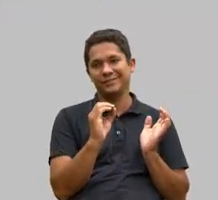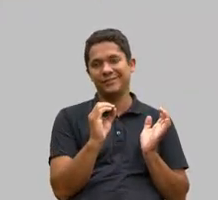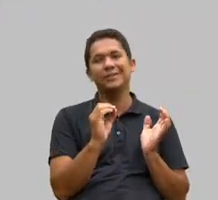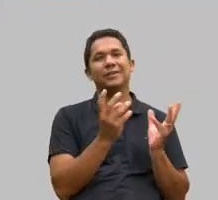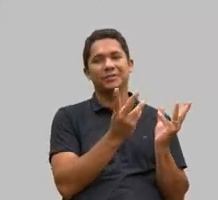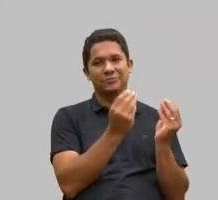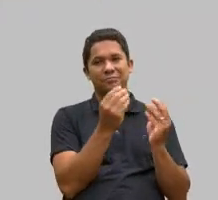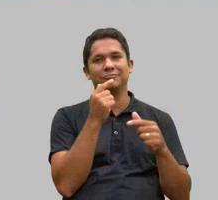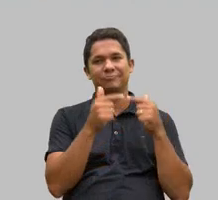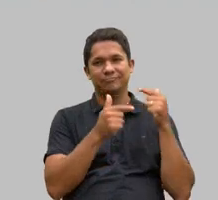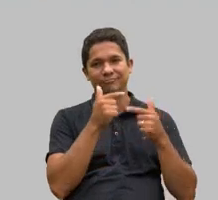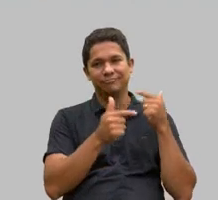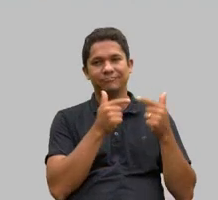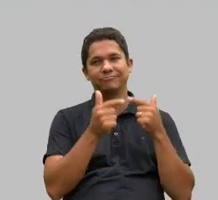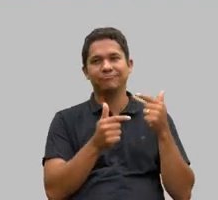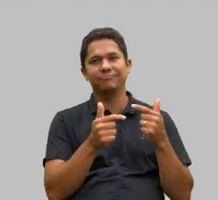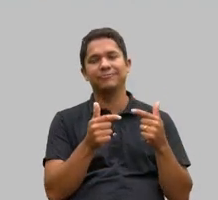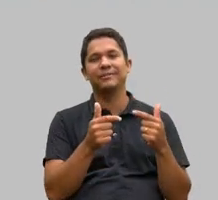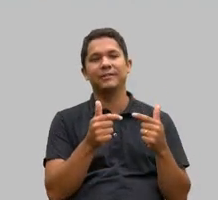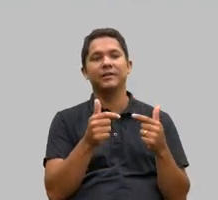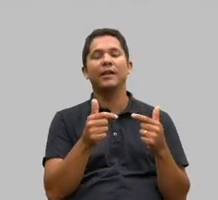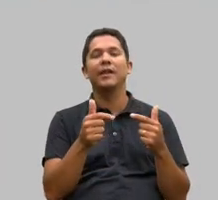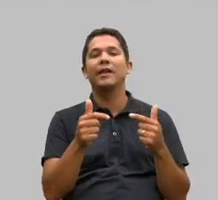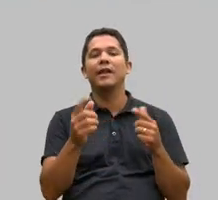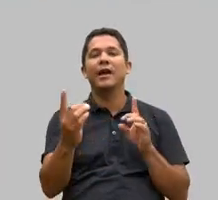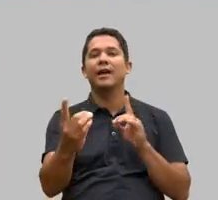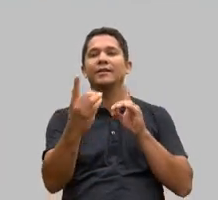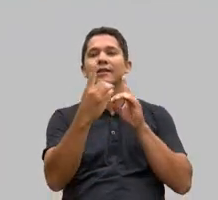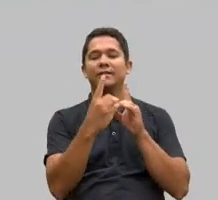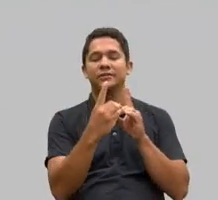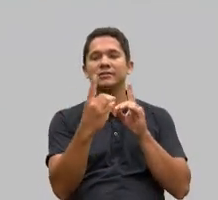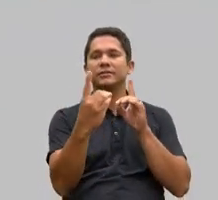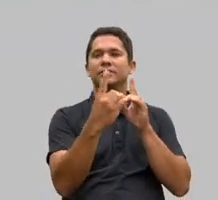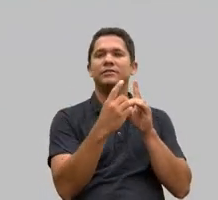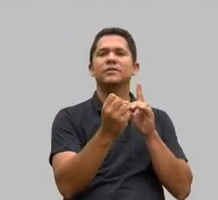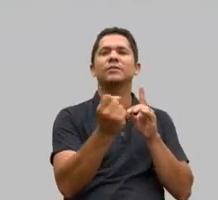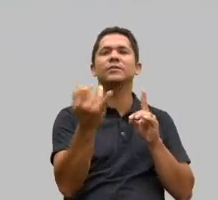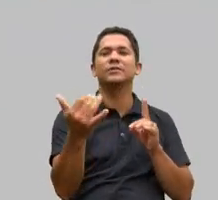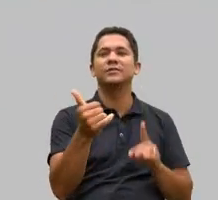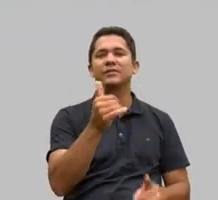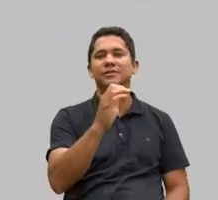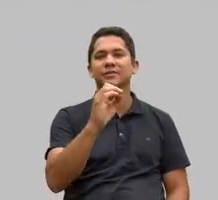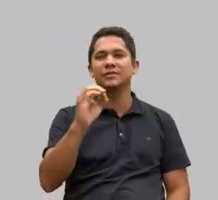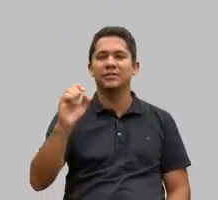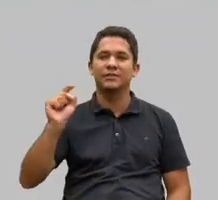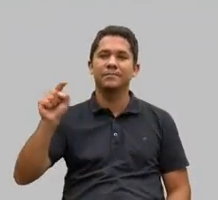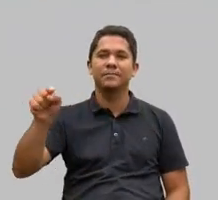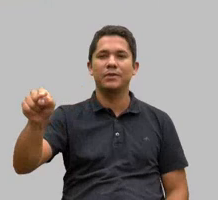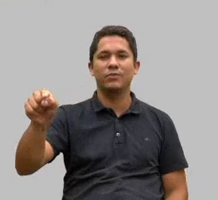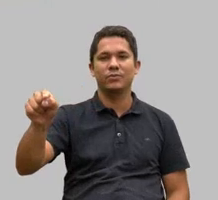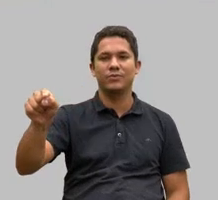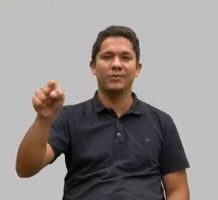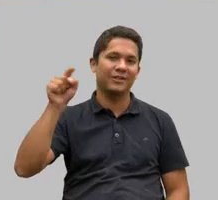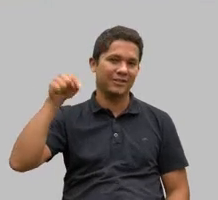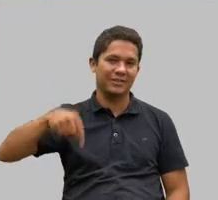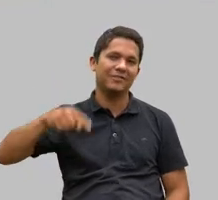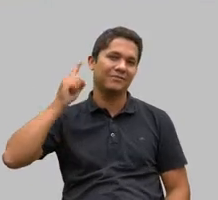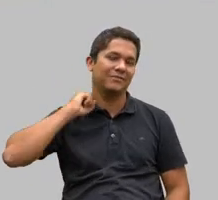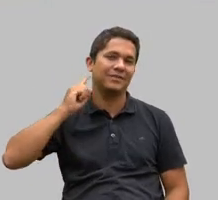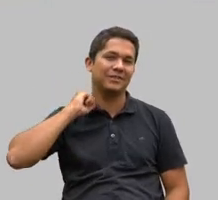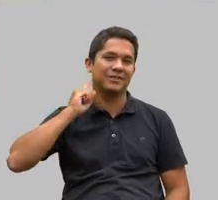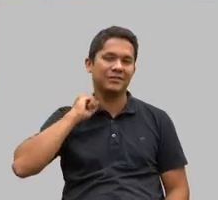são quase 100 mil atendidos em todo o Estado. Só a APAI de Belo Horizonte, nos seus 63 anos de existência,